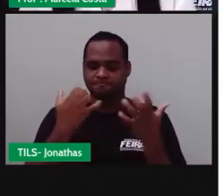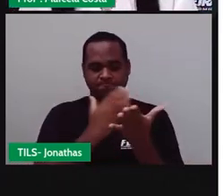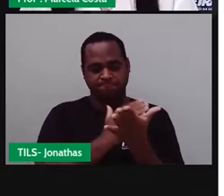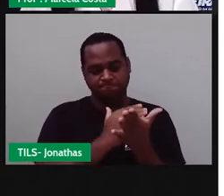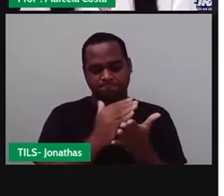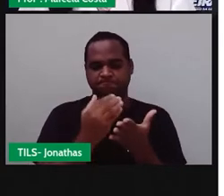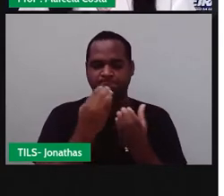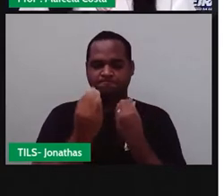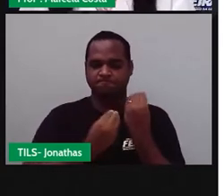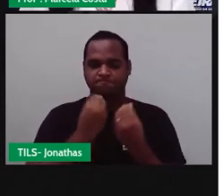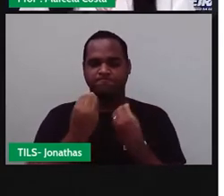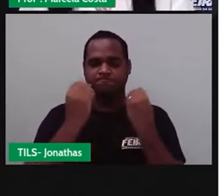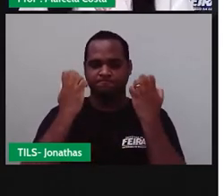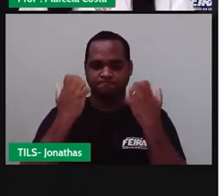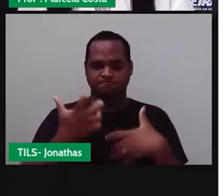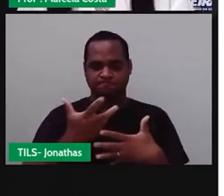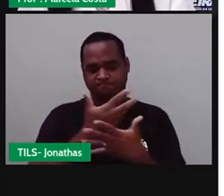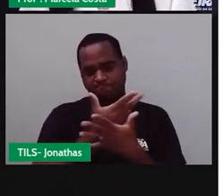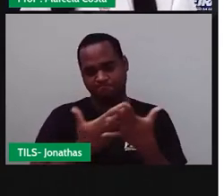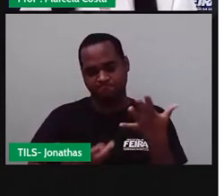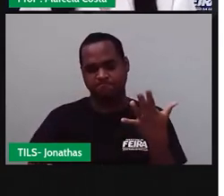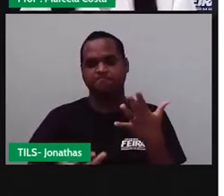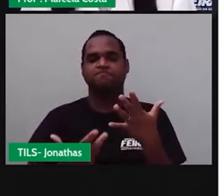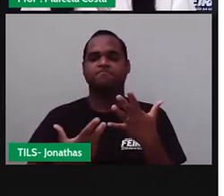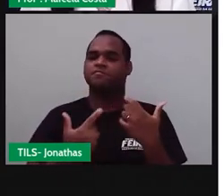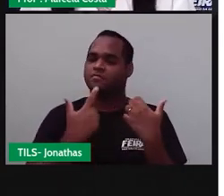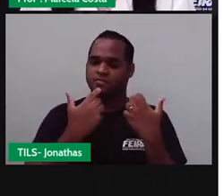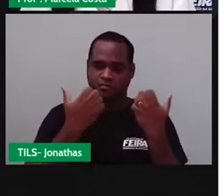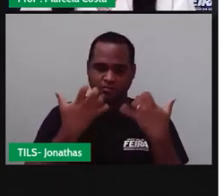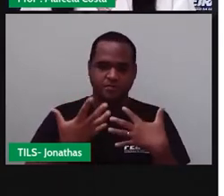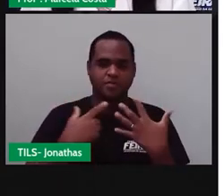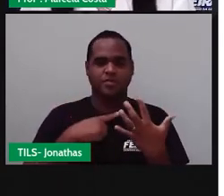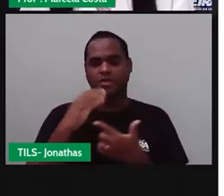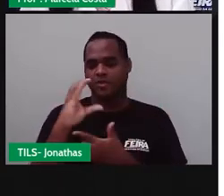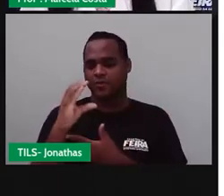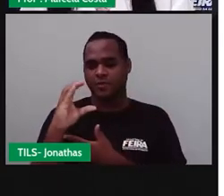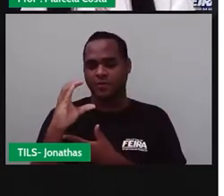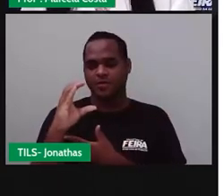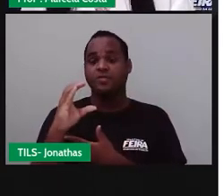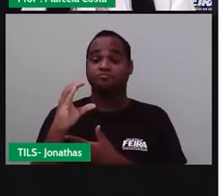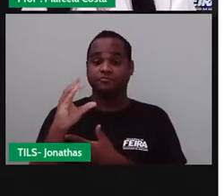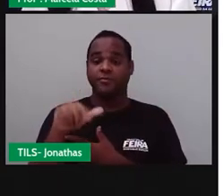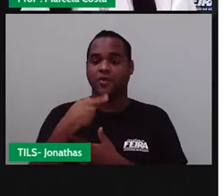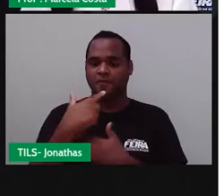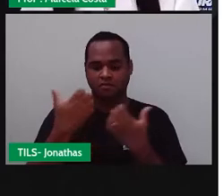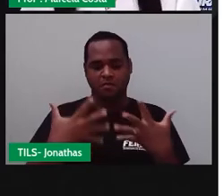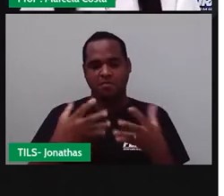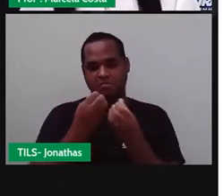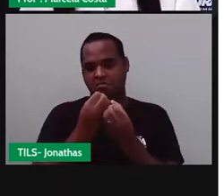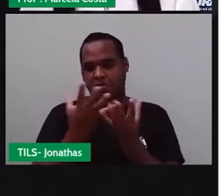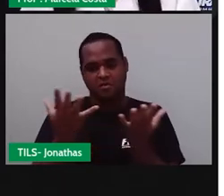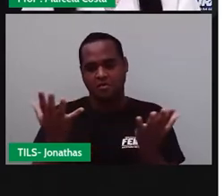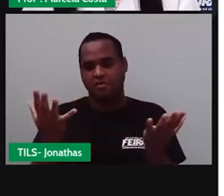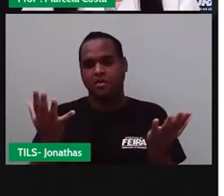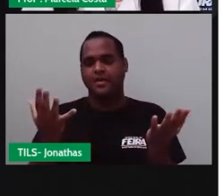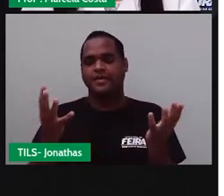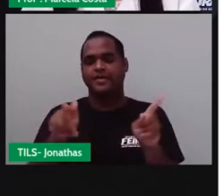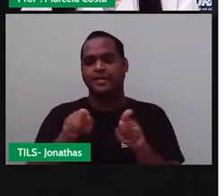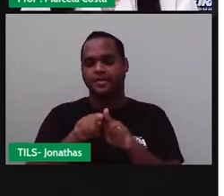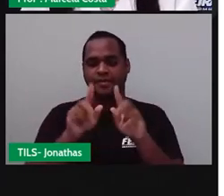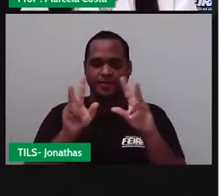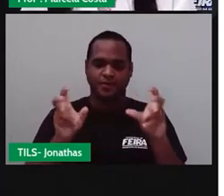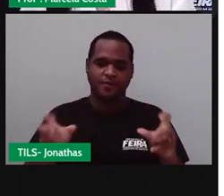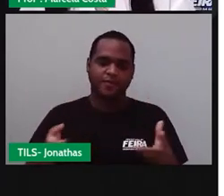diversidade, não é isso? Então, nessa aula de ciências humanas, a gente vai continuar explorando esse assunto,